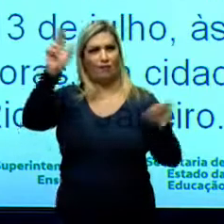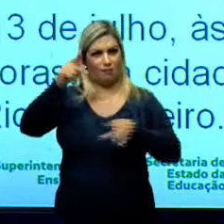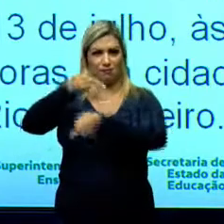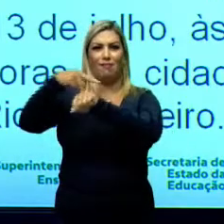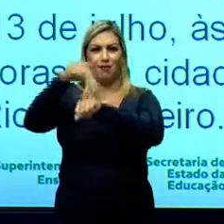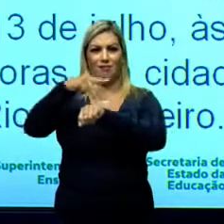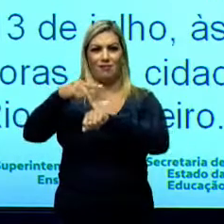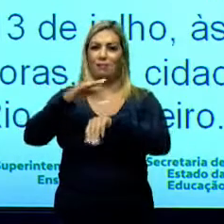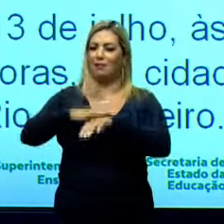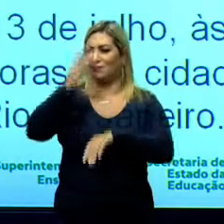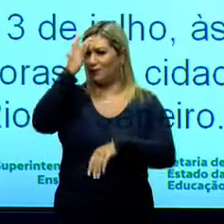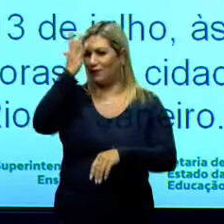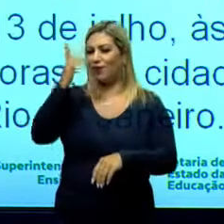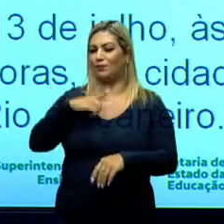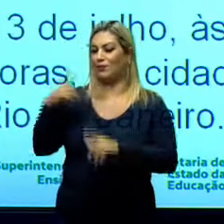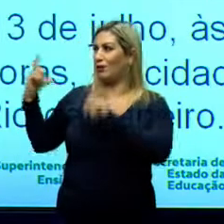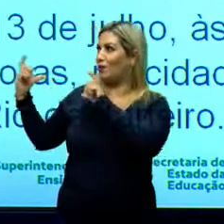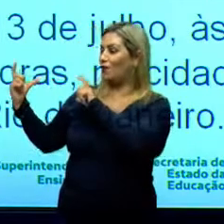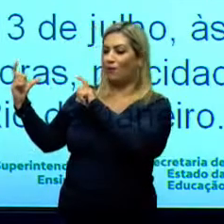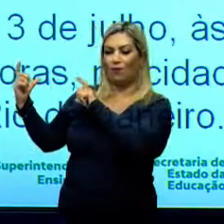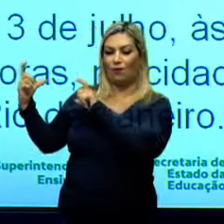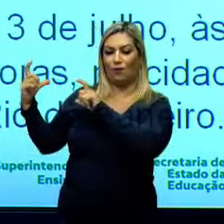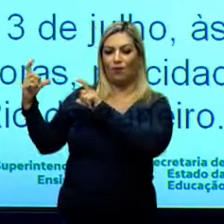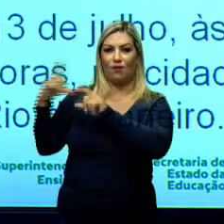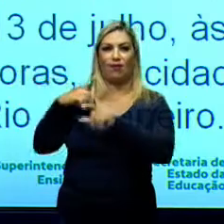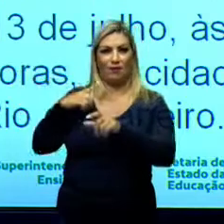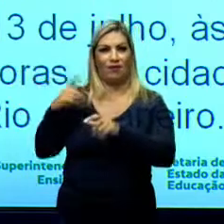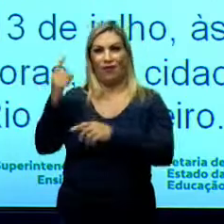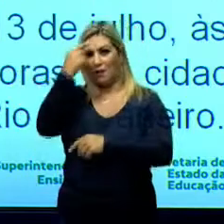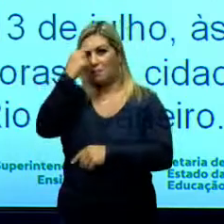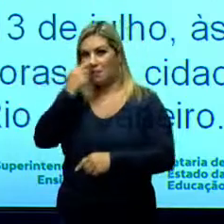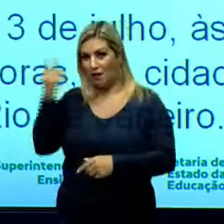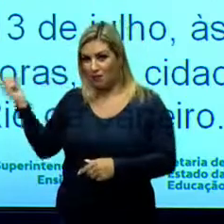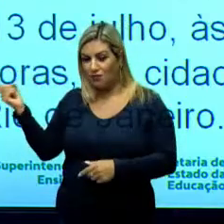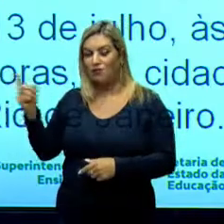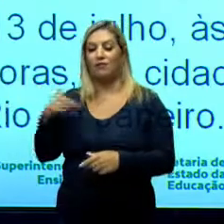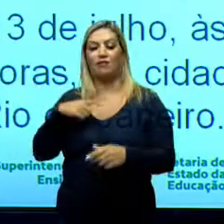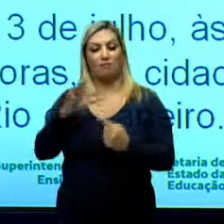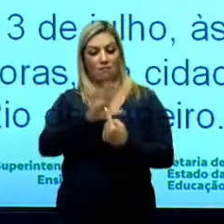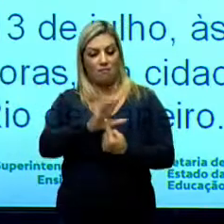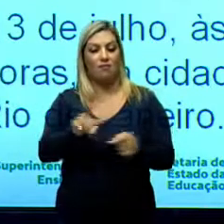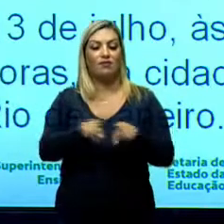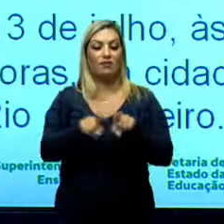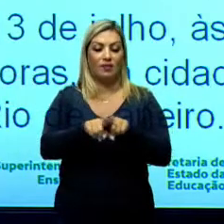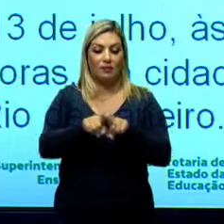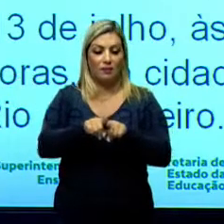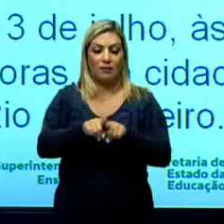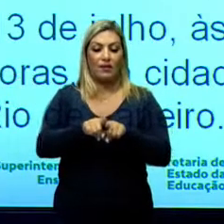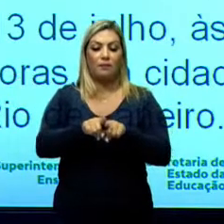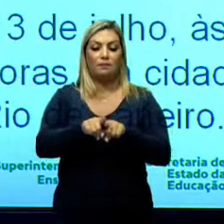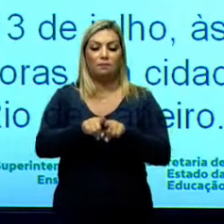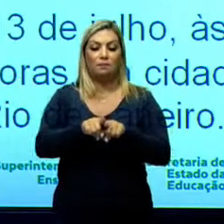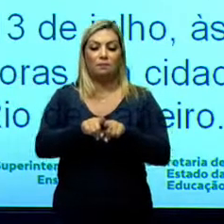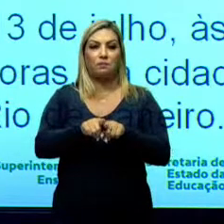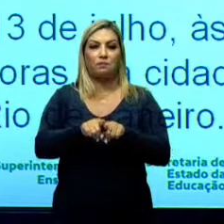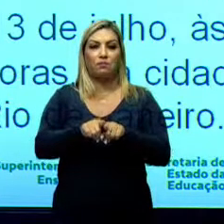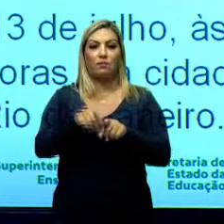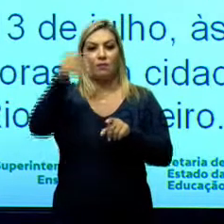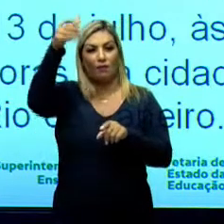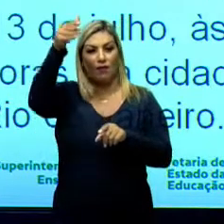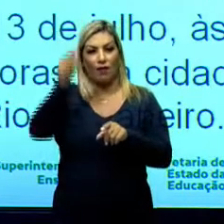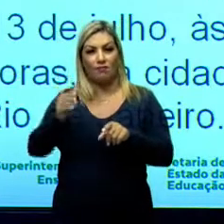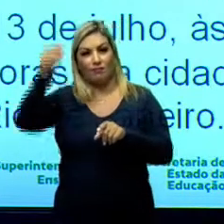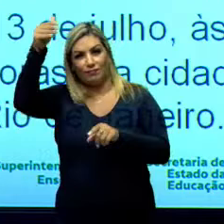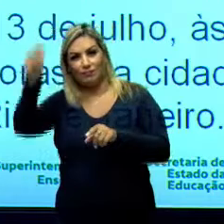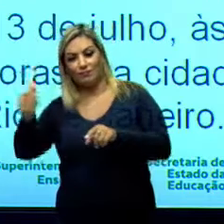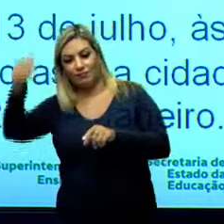fácil de resolver, porque a gente já tem aí também o plano esférico da Terra. E ele tendo também as faixas